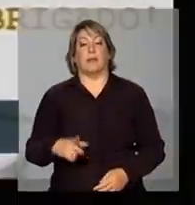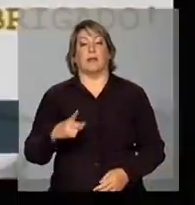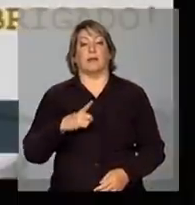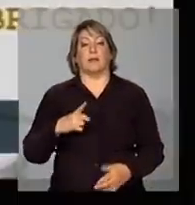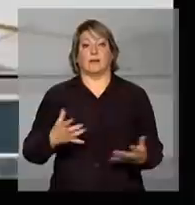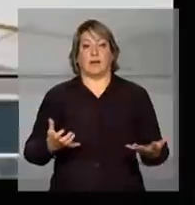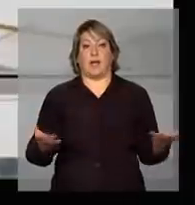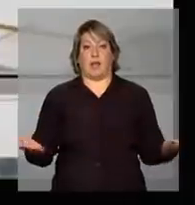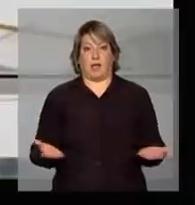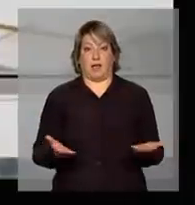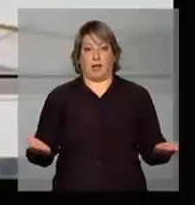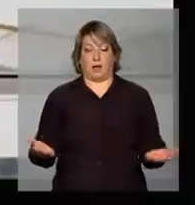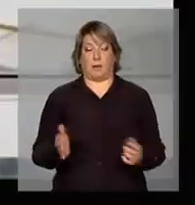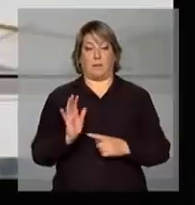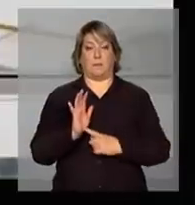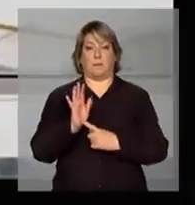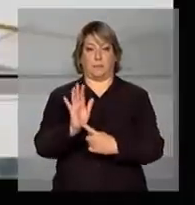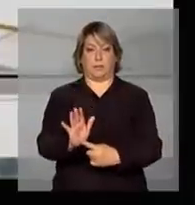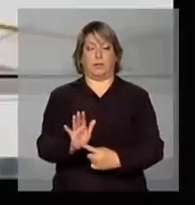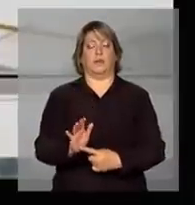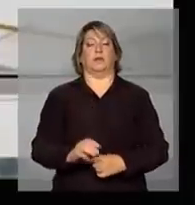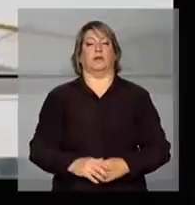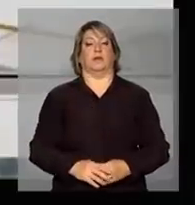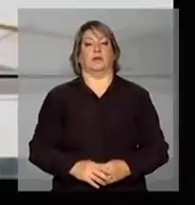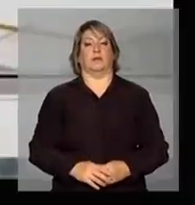outra apresentação aqui, por favor.